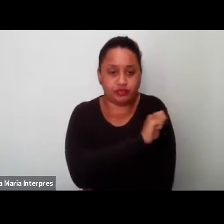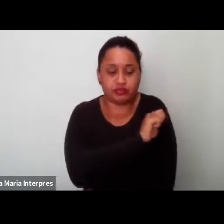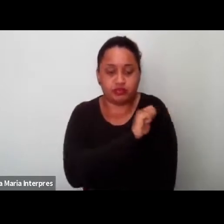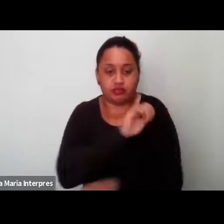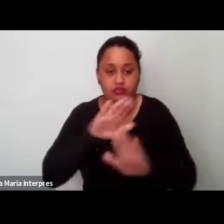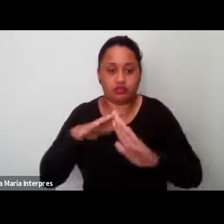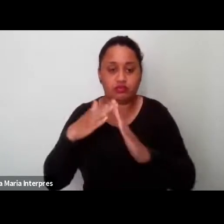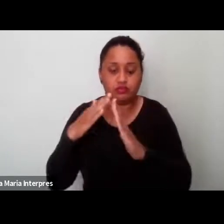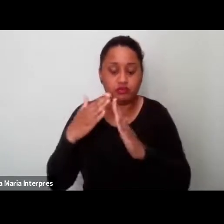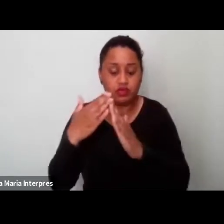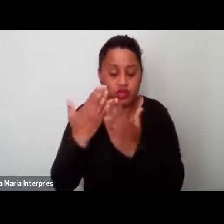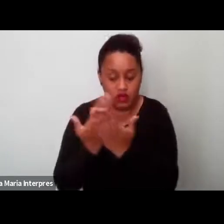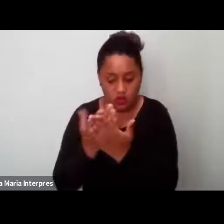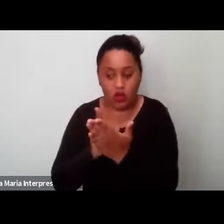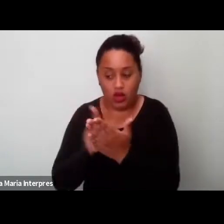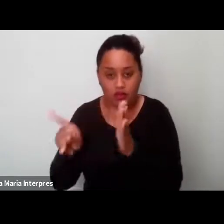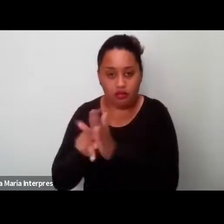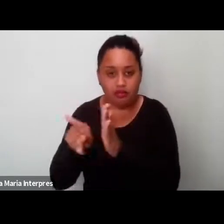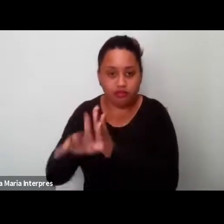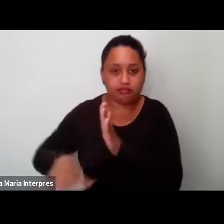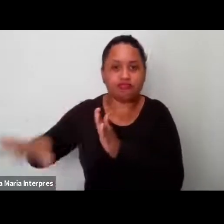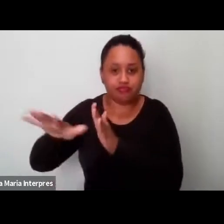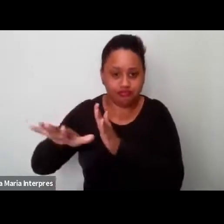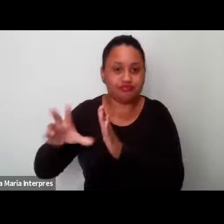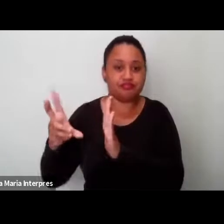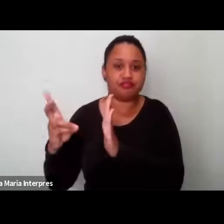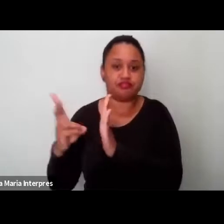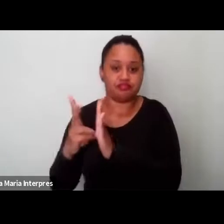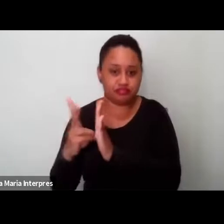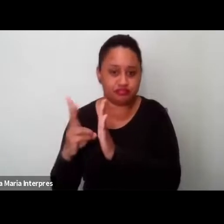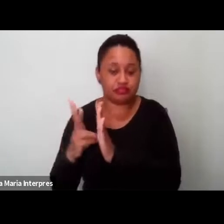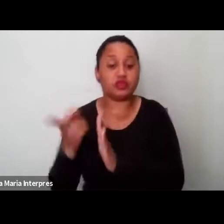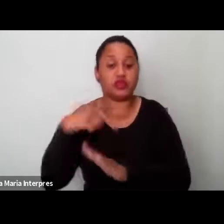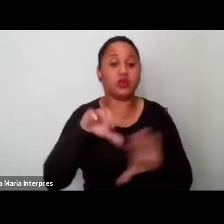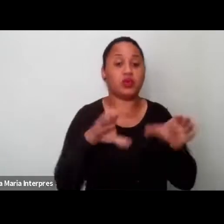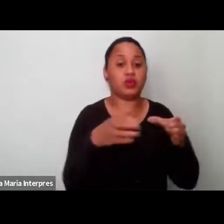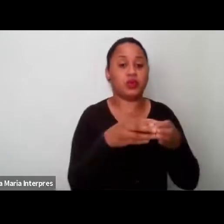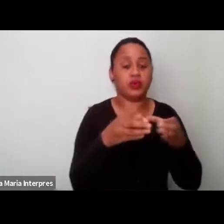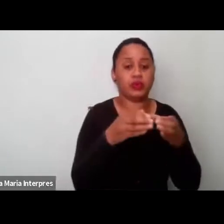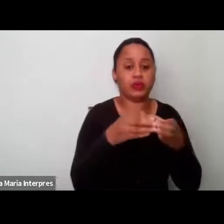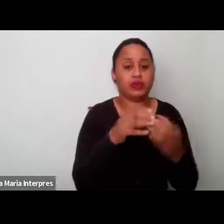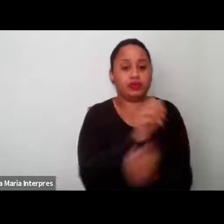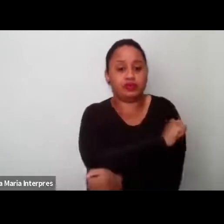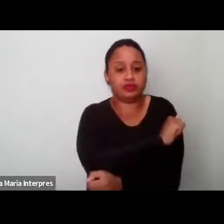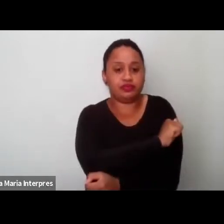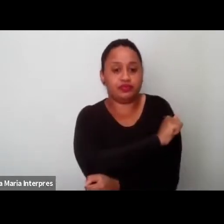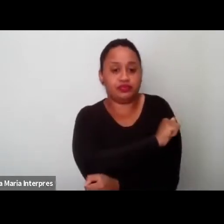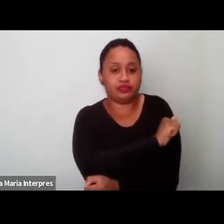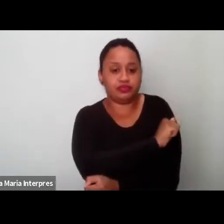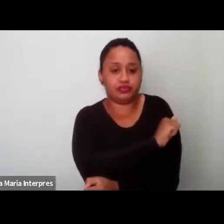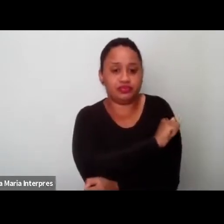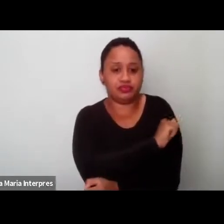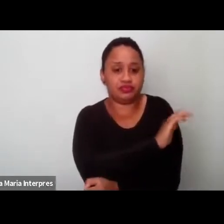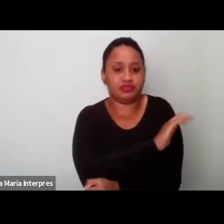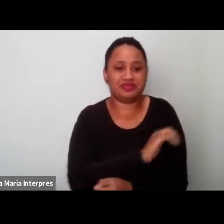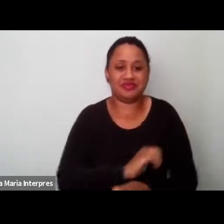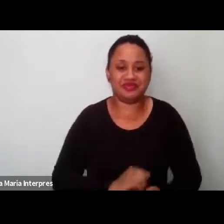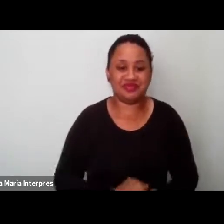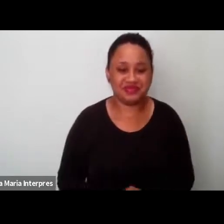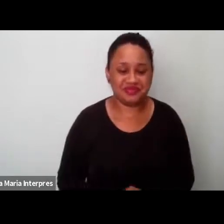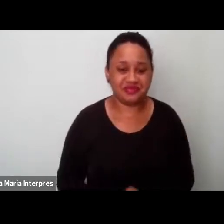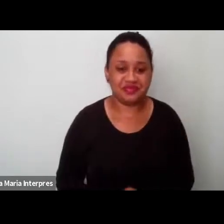Sapete-Có, na escola indígena, né, e o grupo de estudantes que, então, ai, desculpa, só um pouquinho,